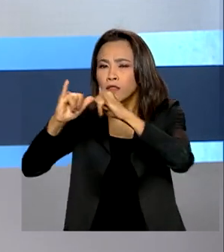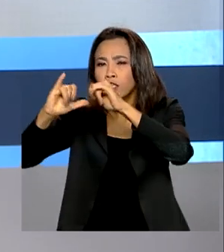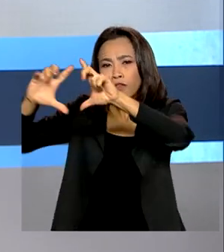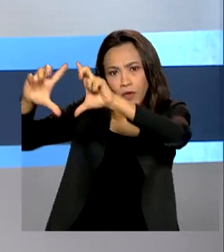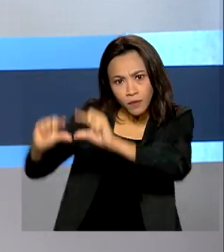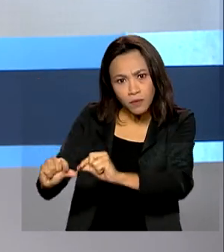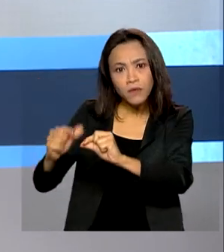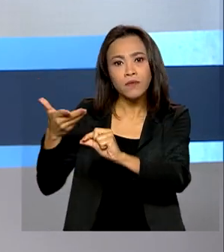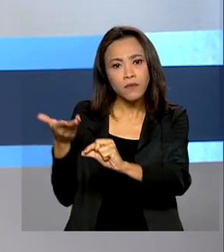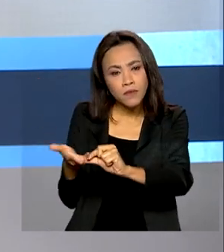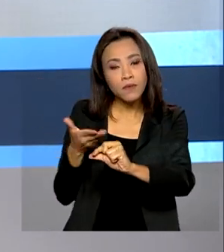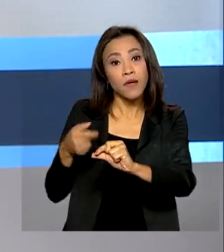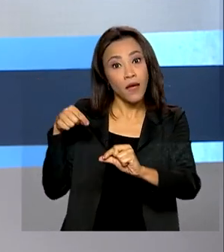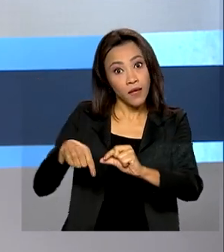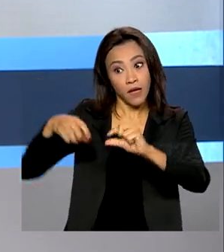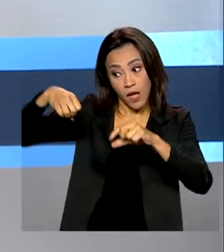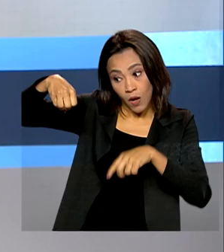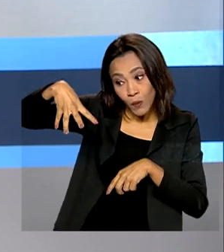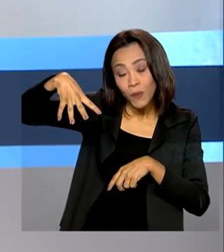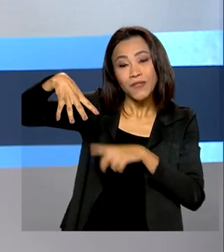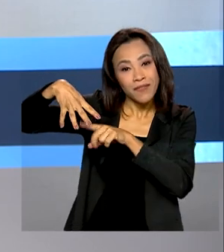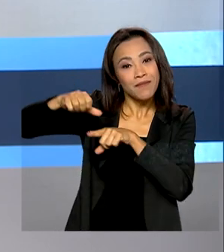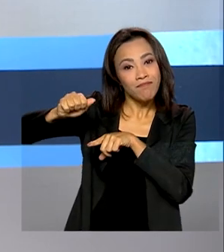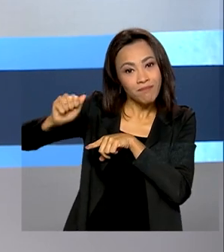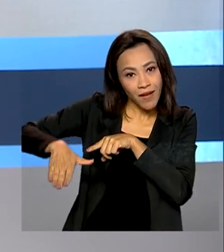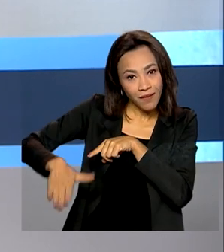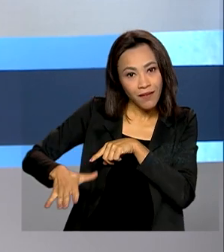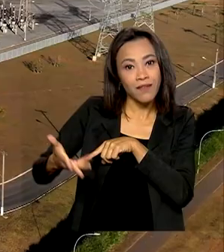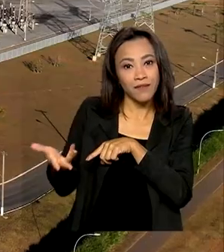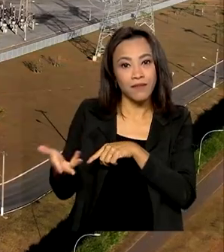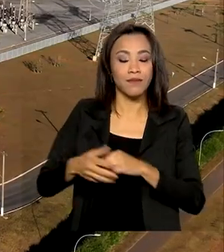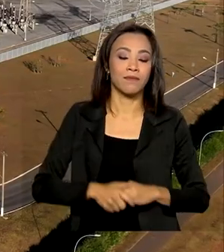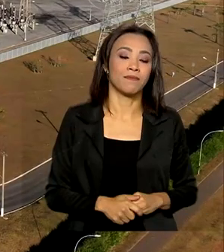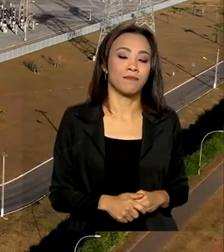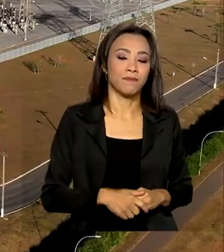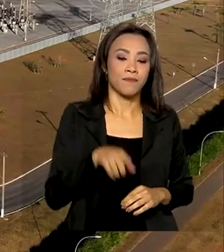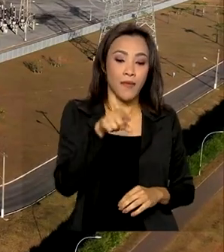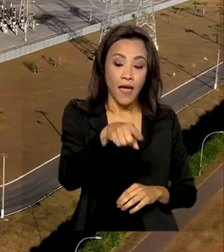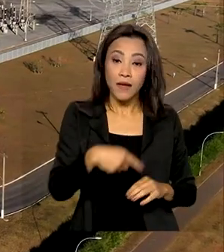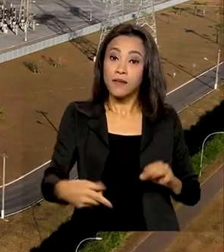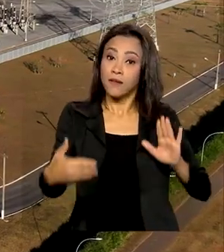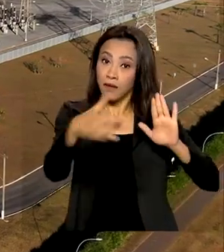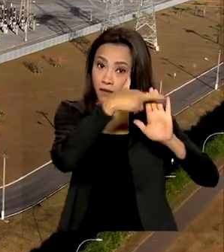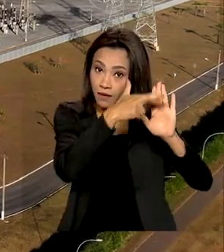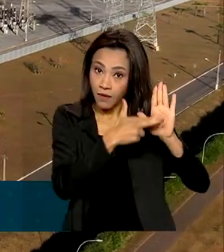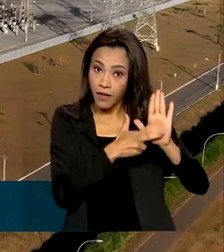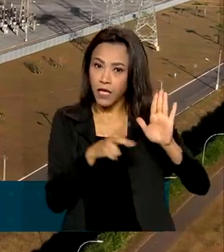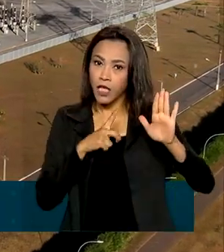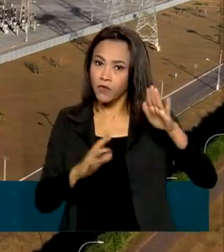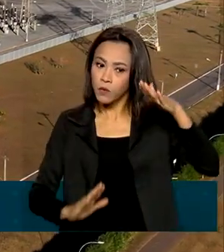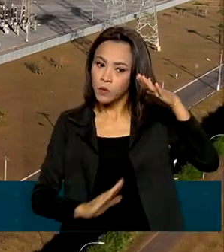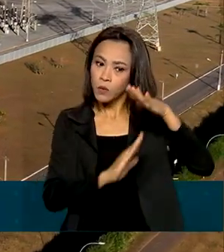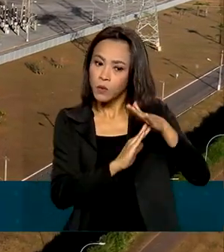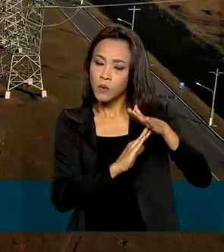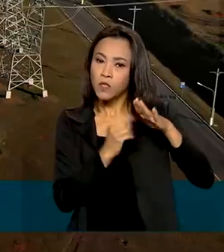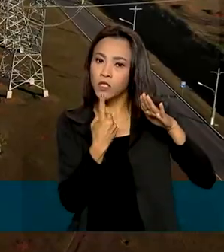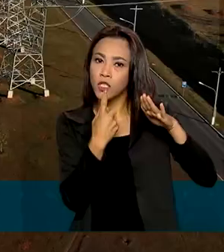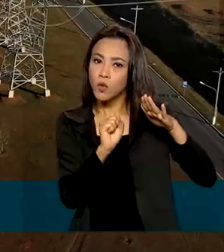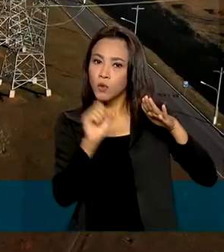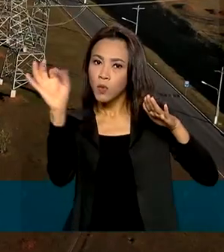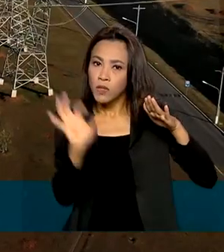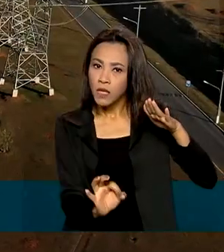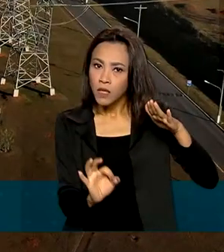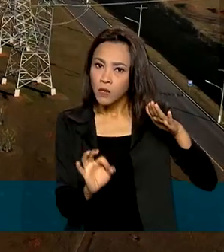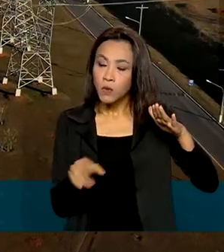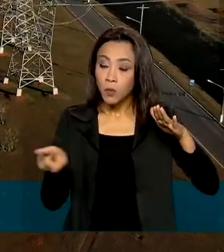A expectativa é que a conta de luz fique mais barata. A medida estabeleceu um teto de 18% para as